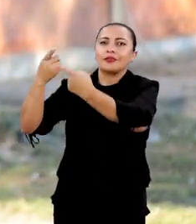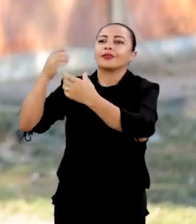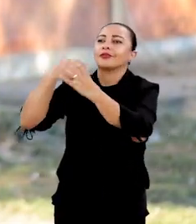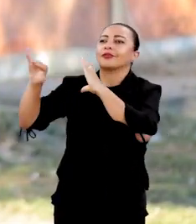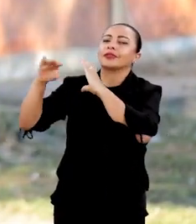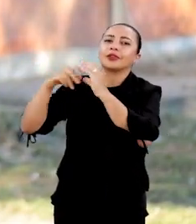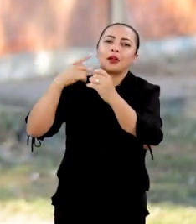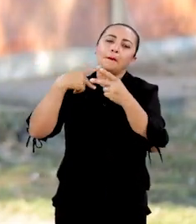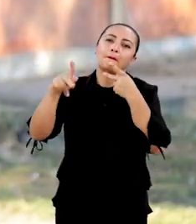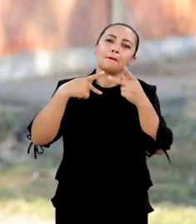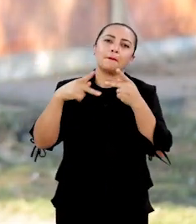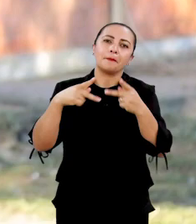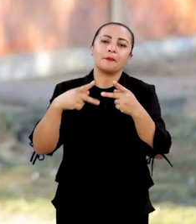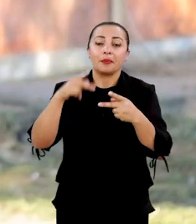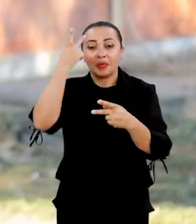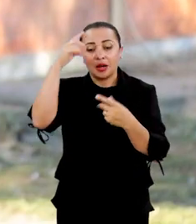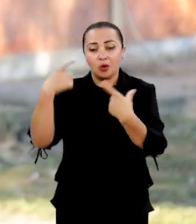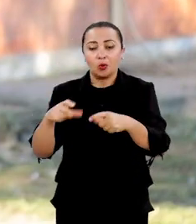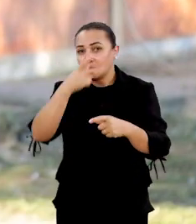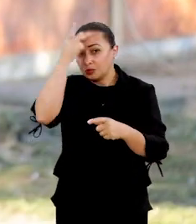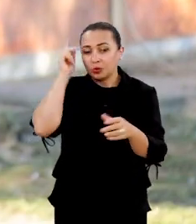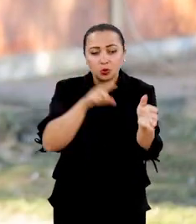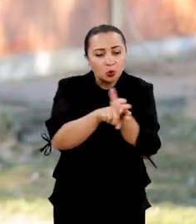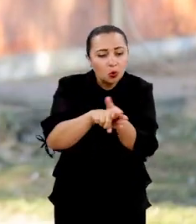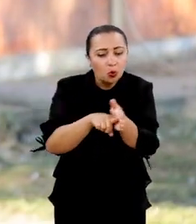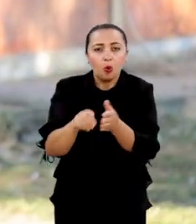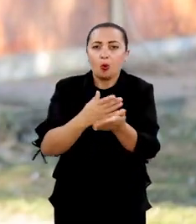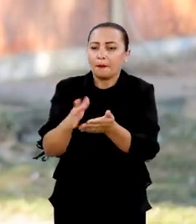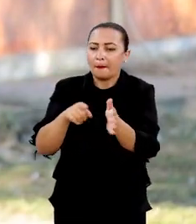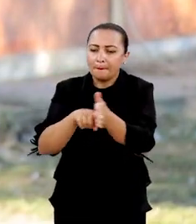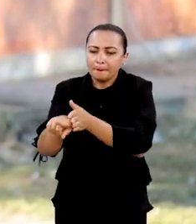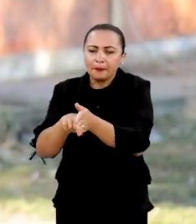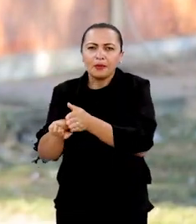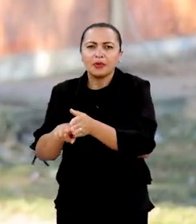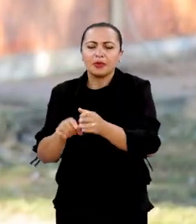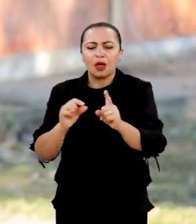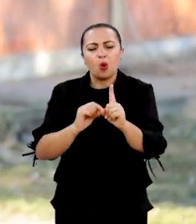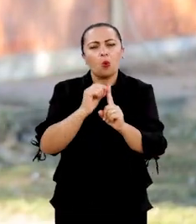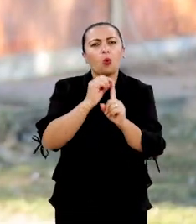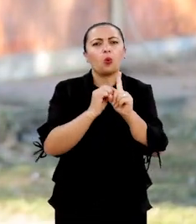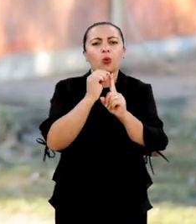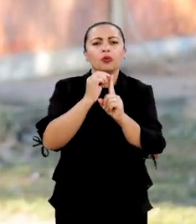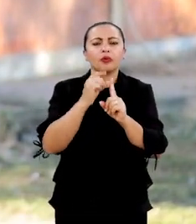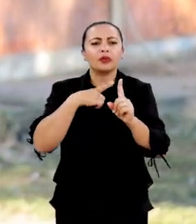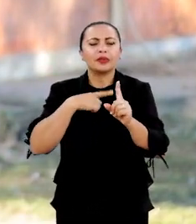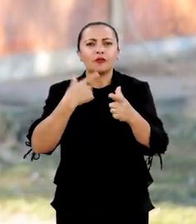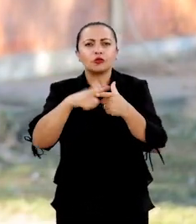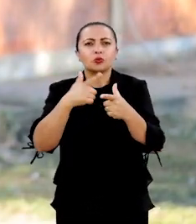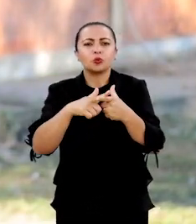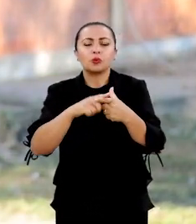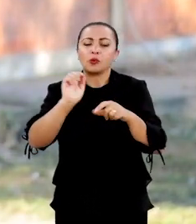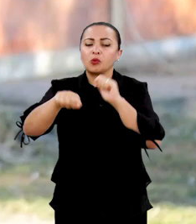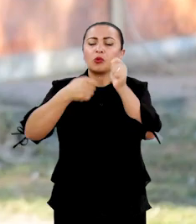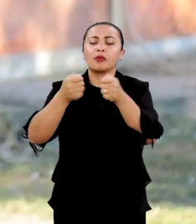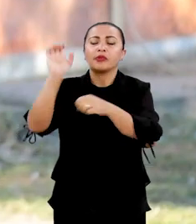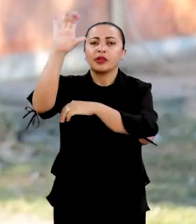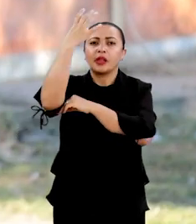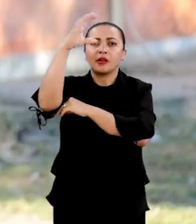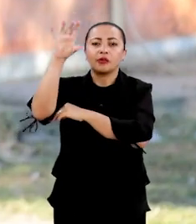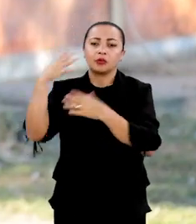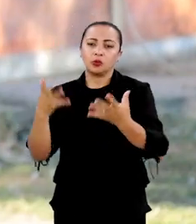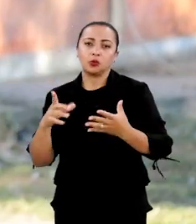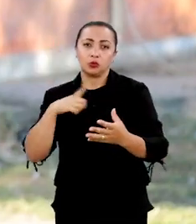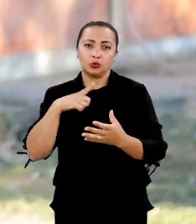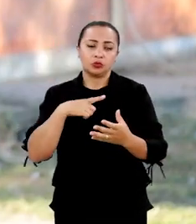para São José dos Campos, onde os pesquisadores começam a pesquisar o nível de interferência que houve naquele sinal.